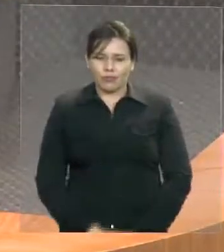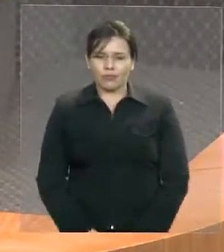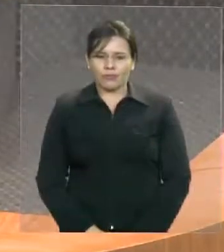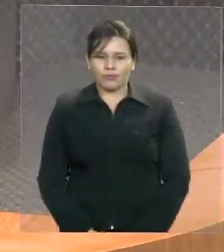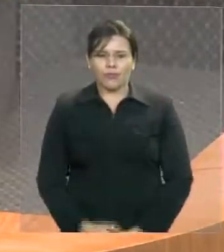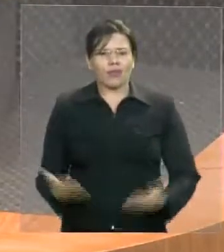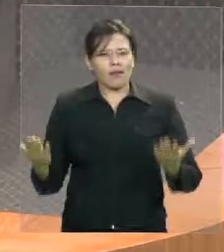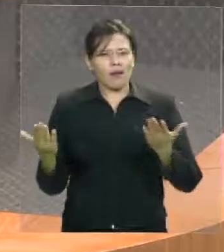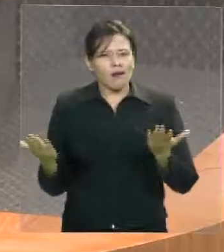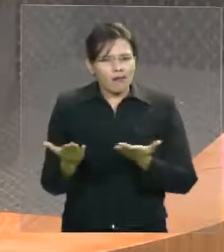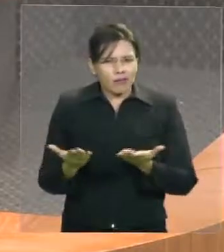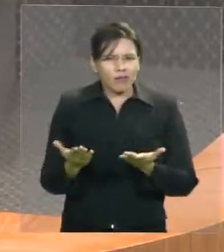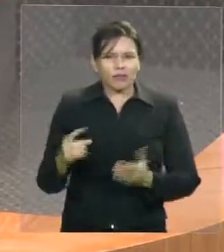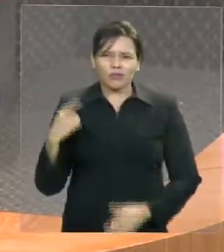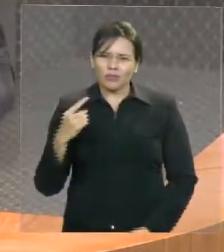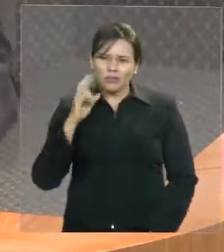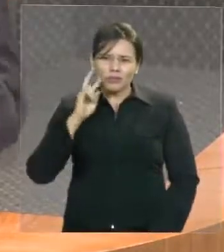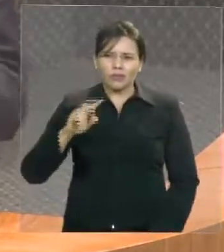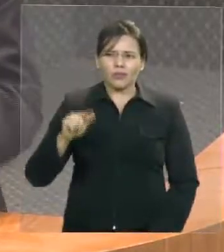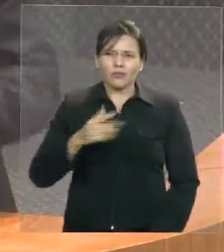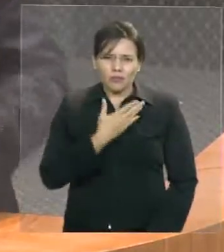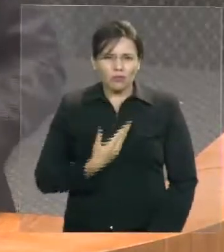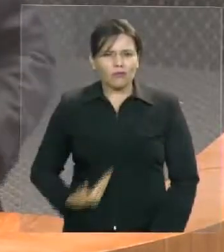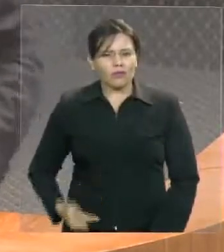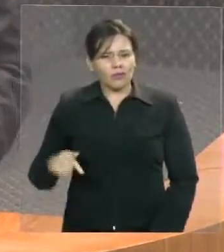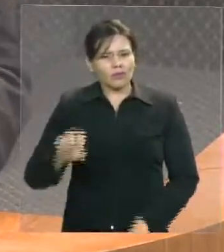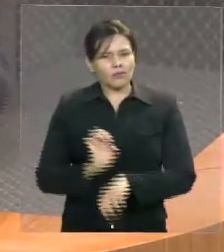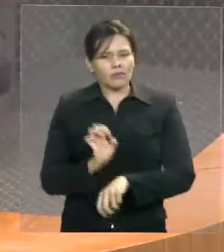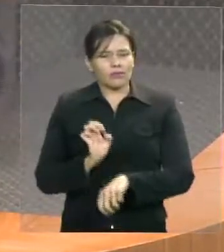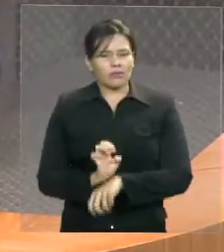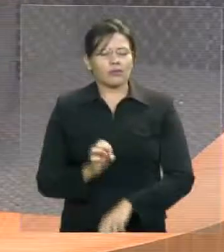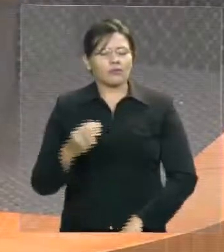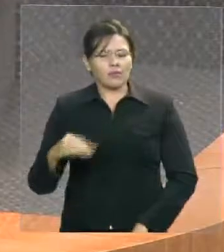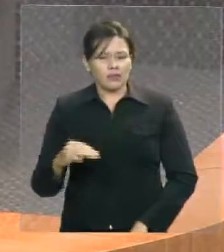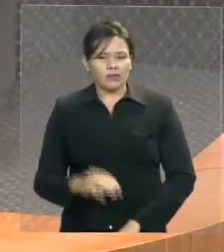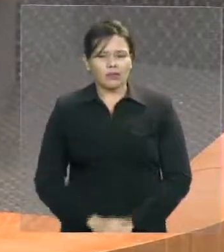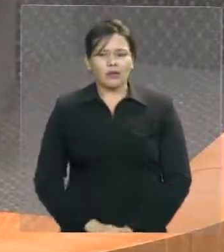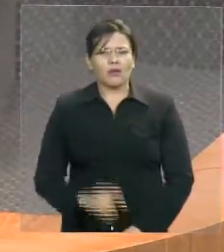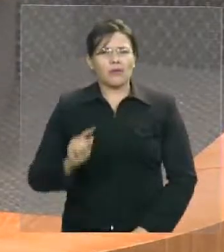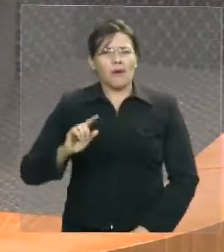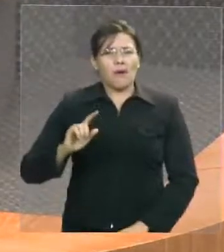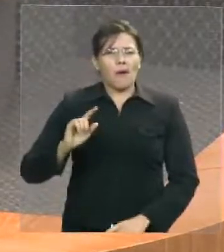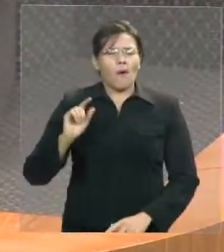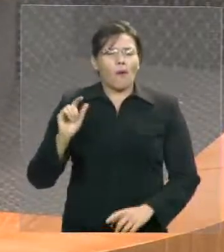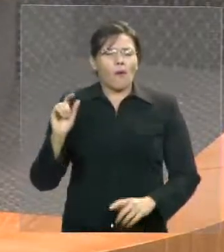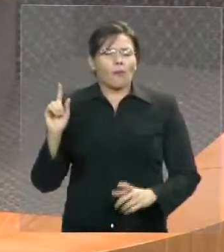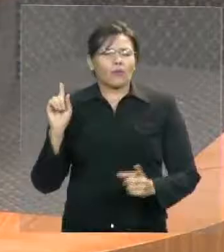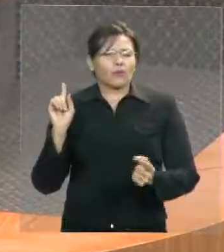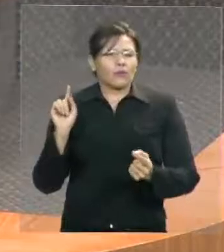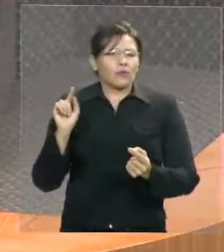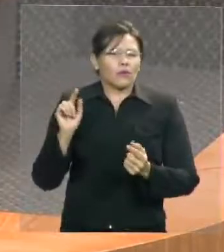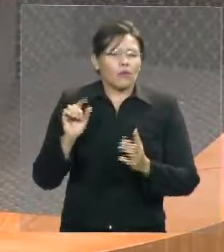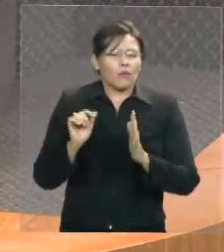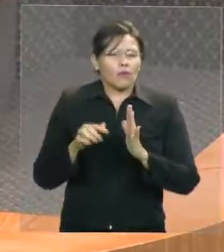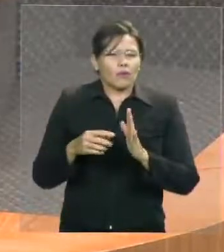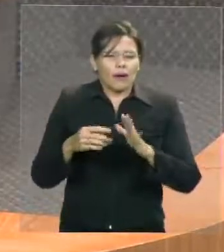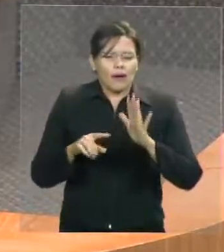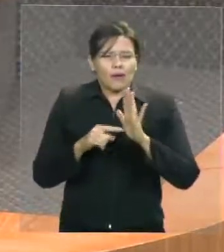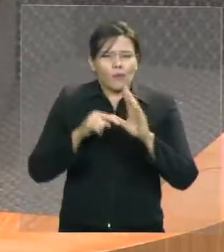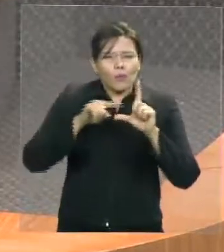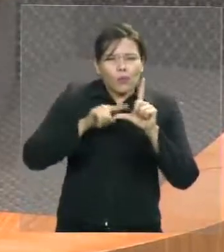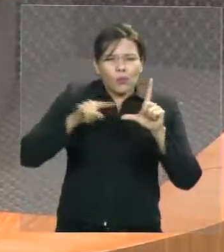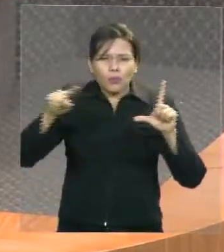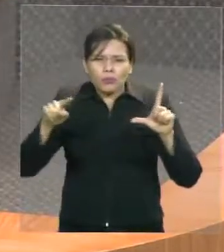para custos com o pessoal em torno de 30%. E hoje o que nós vemos é que o governo estadual já bateu